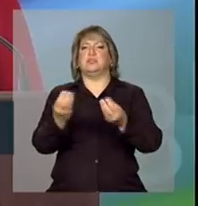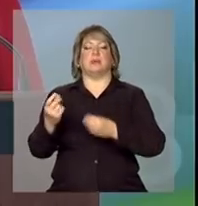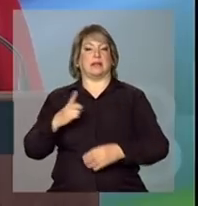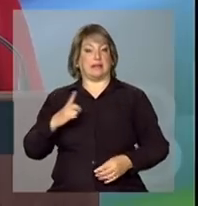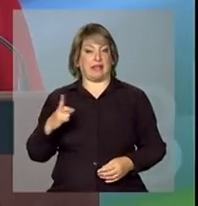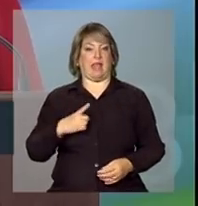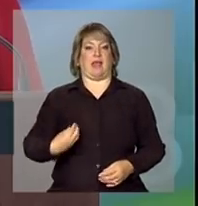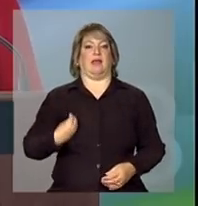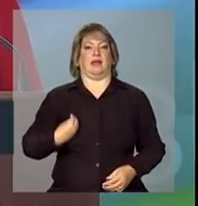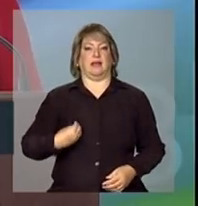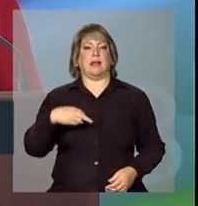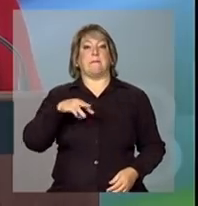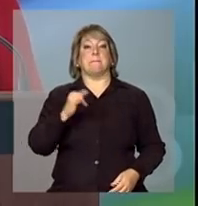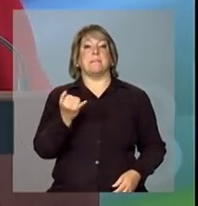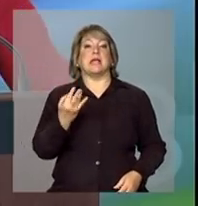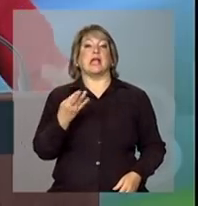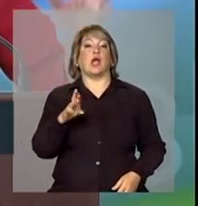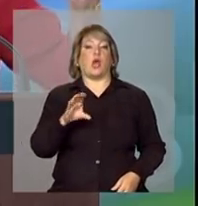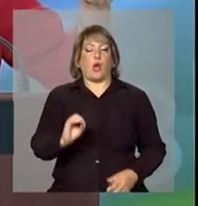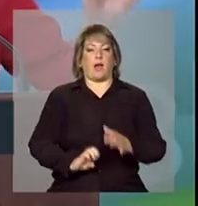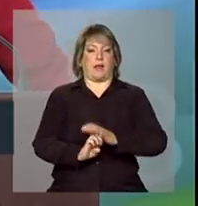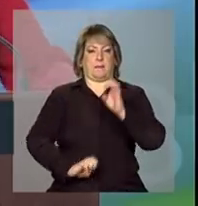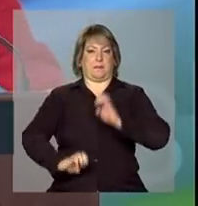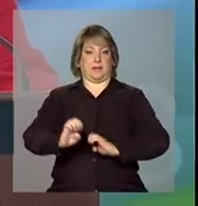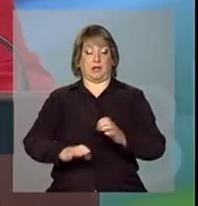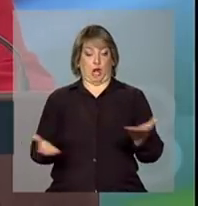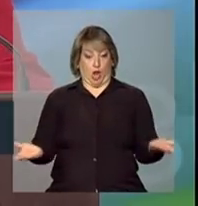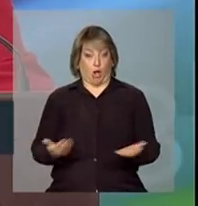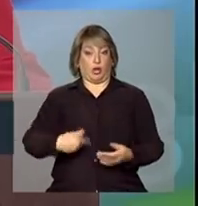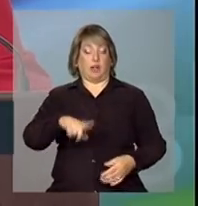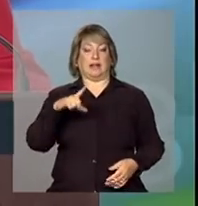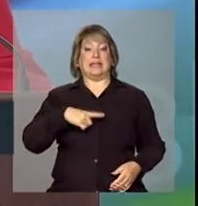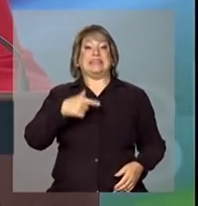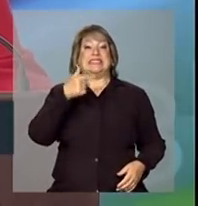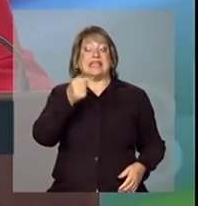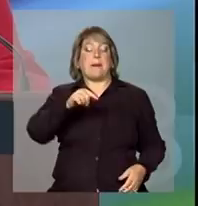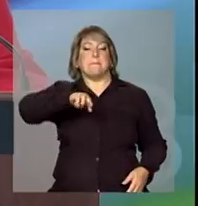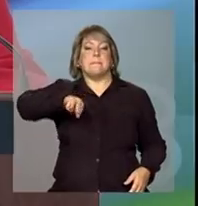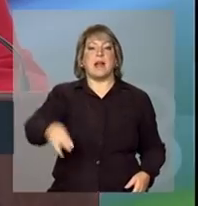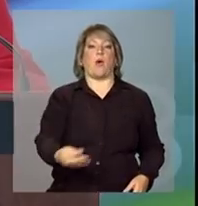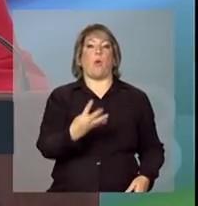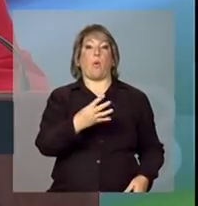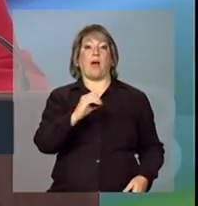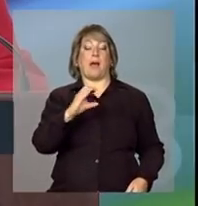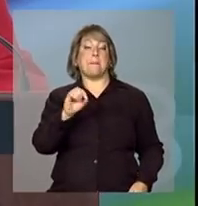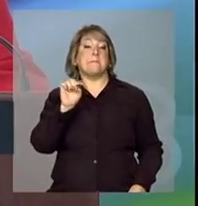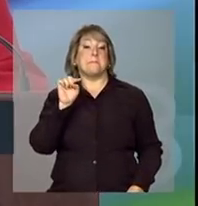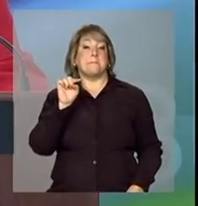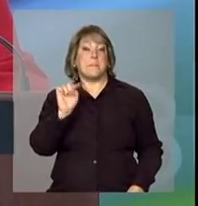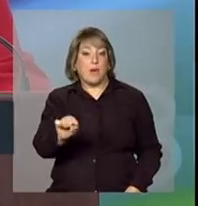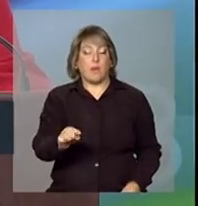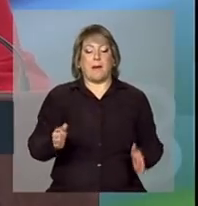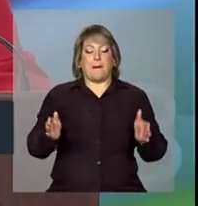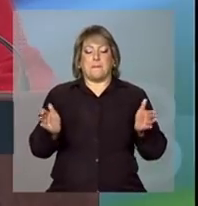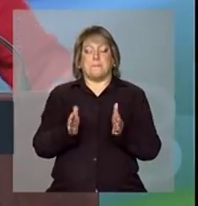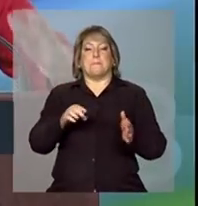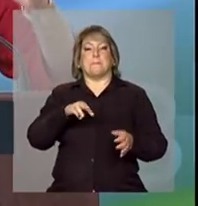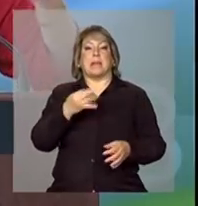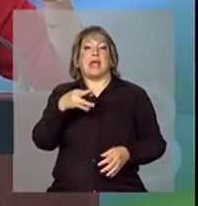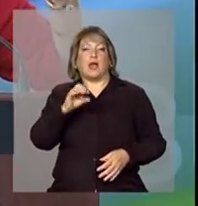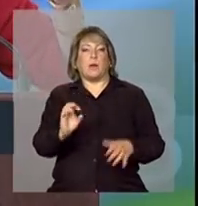Nós temos hoje formalizadas 7 milhões e 400 mil micro e pequenas empresas,